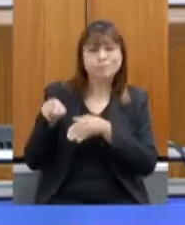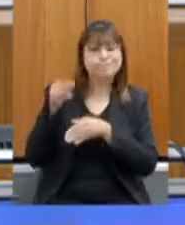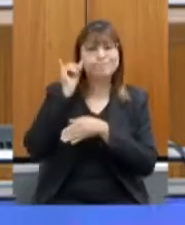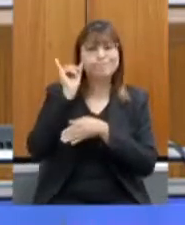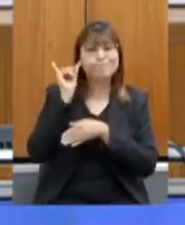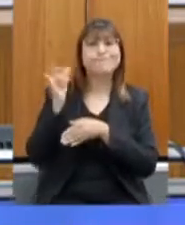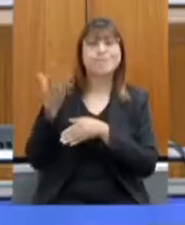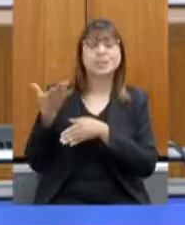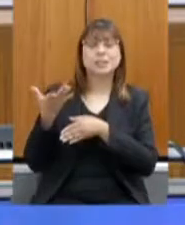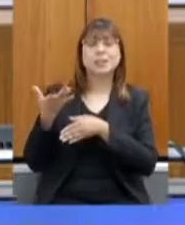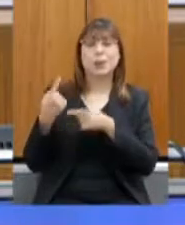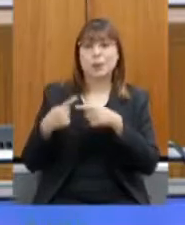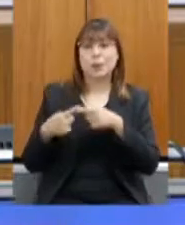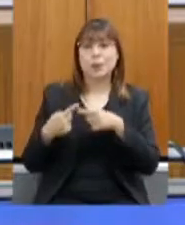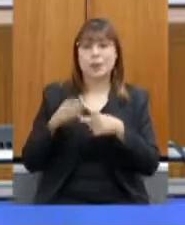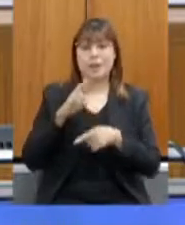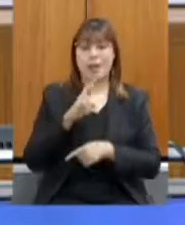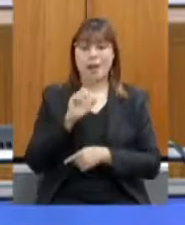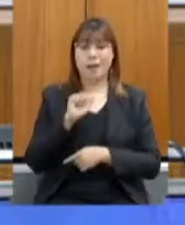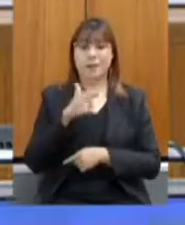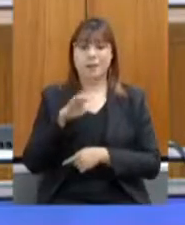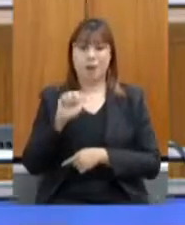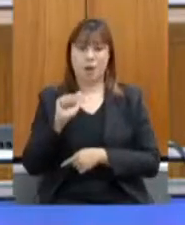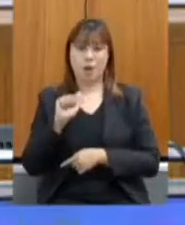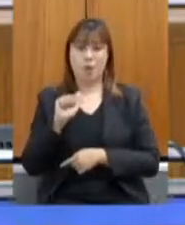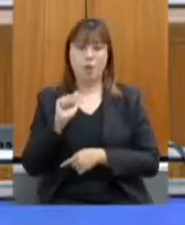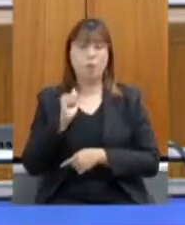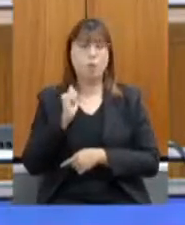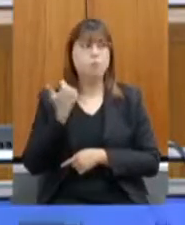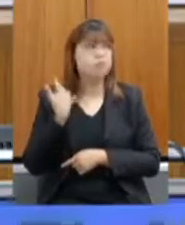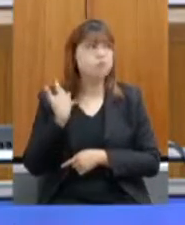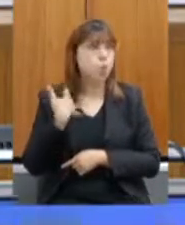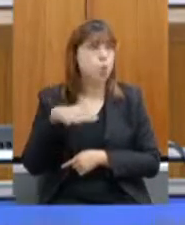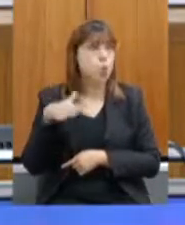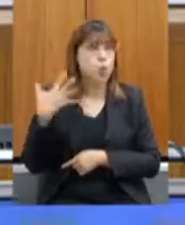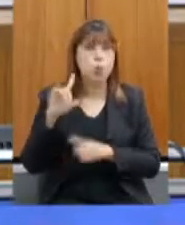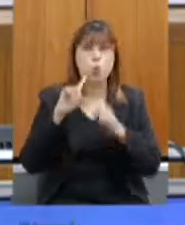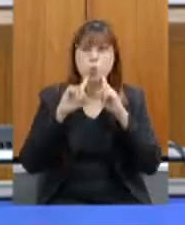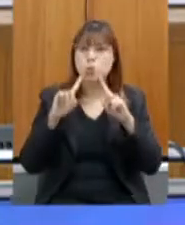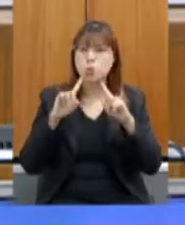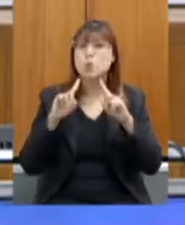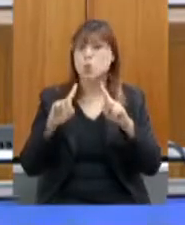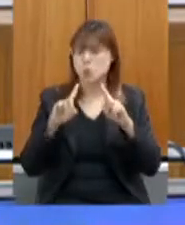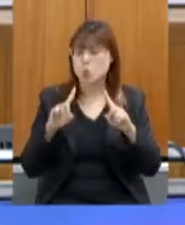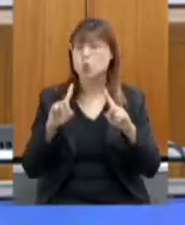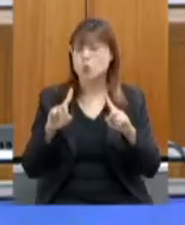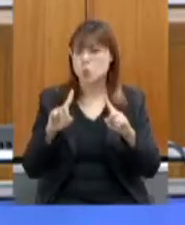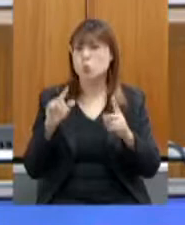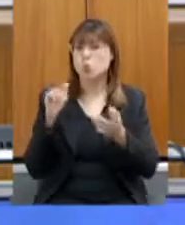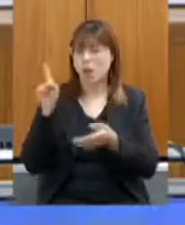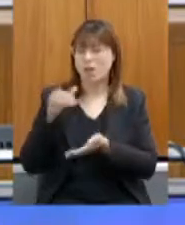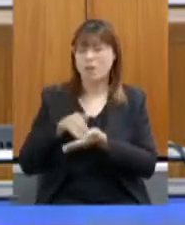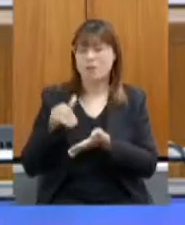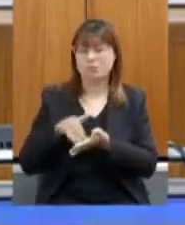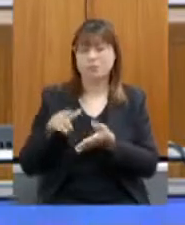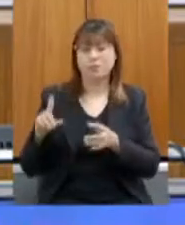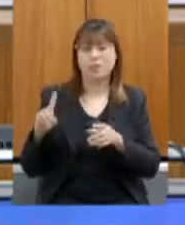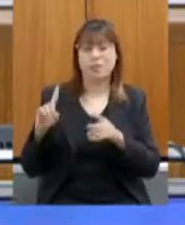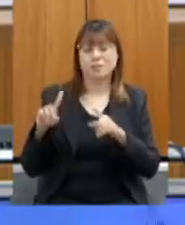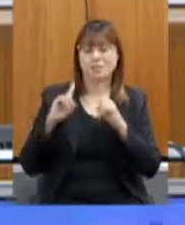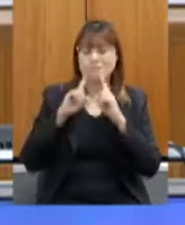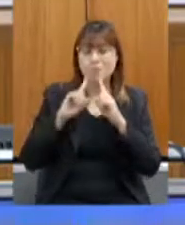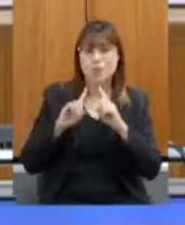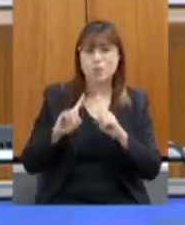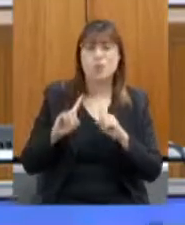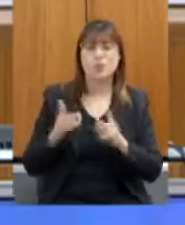difícil porque o preço da ração está impraticável. gente tem recebido essas queixas na Secretaria. O momento é muito difícil para